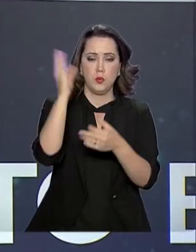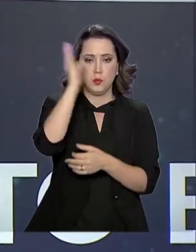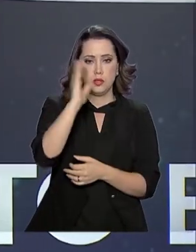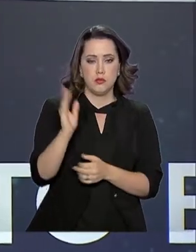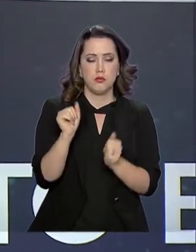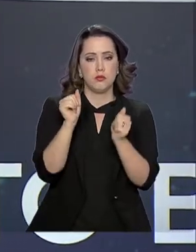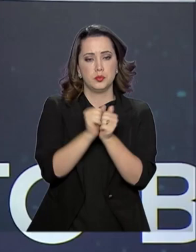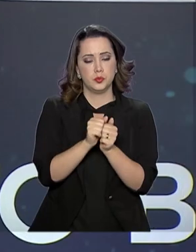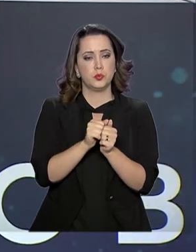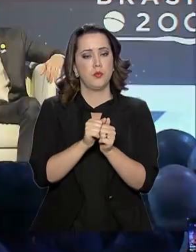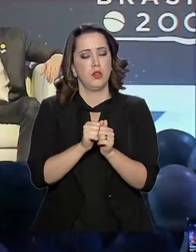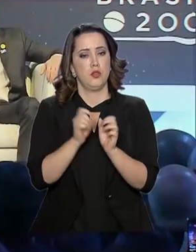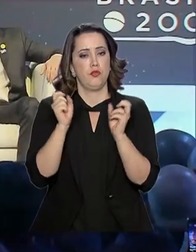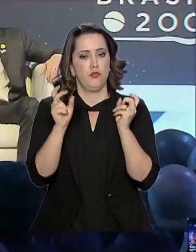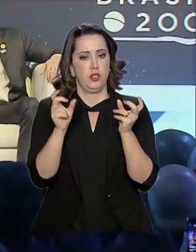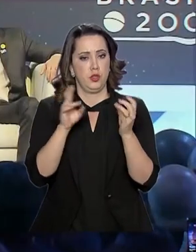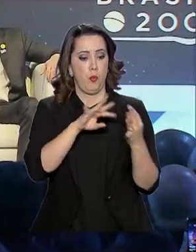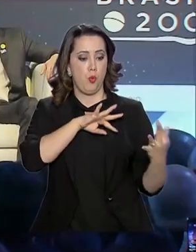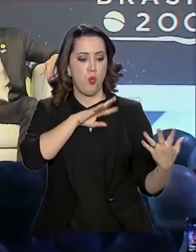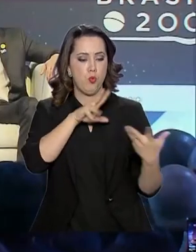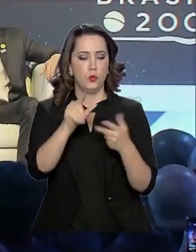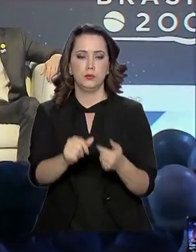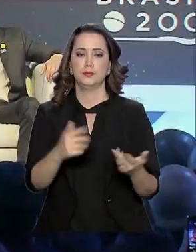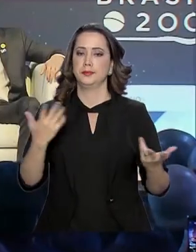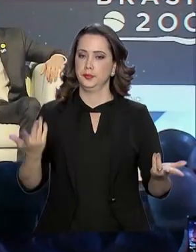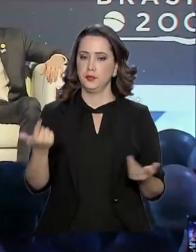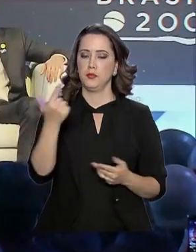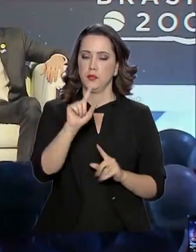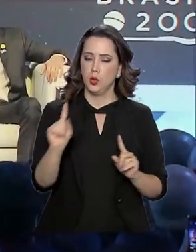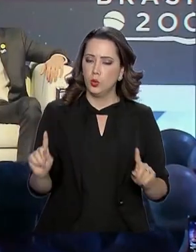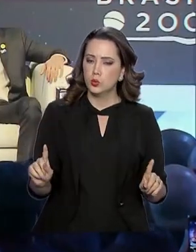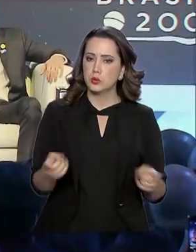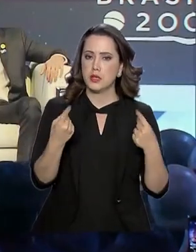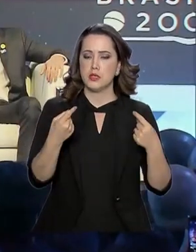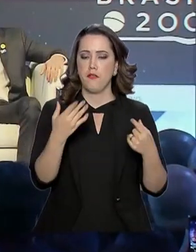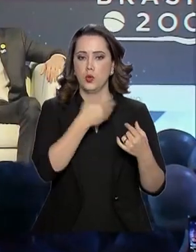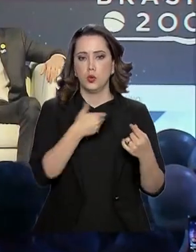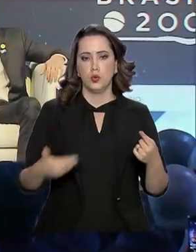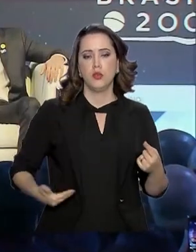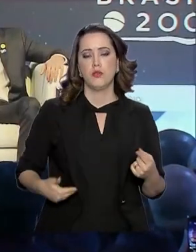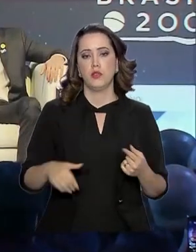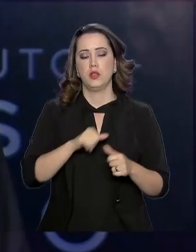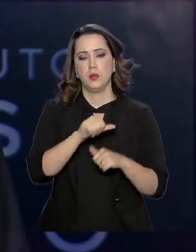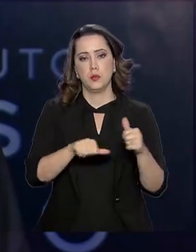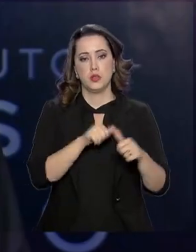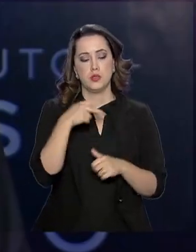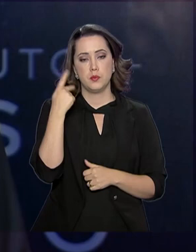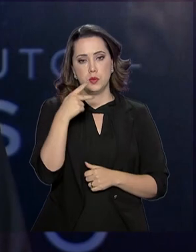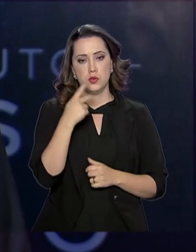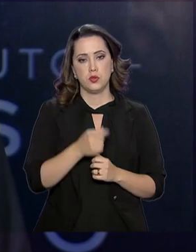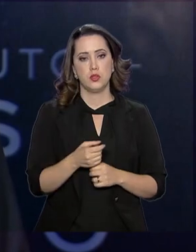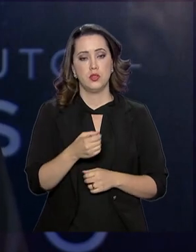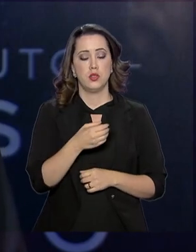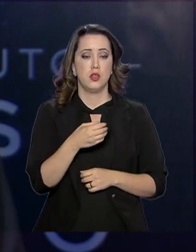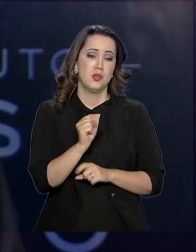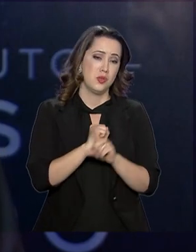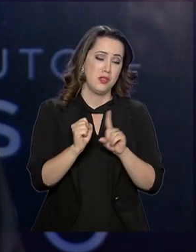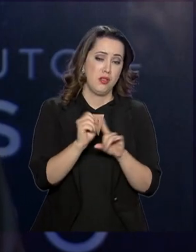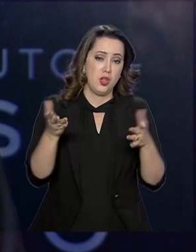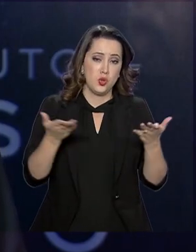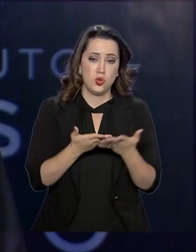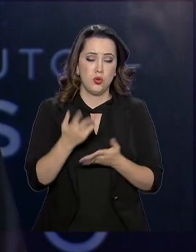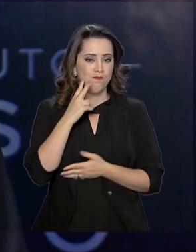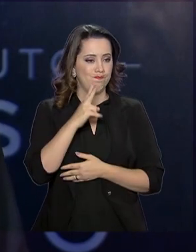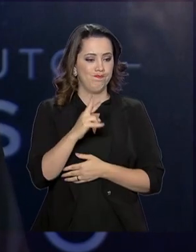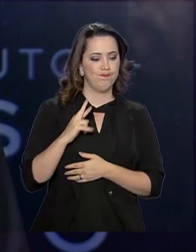Brasil na economia mundial. E disse que outro desafio do governo é a reforma política. A sociedade hoje, na maioria das vezes,